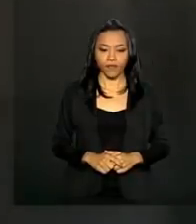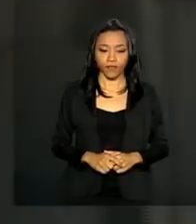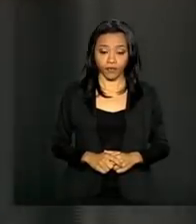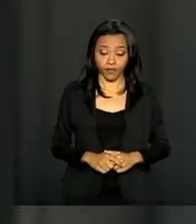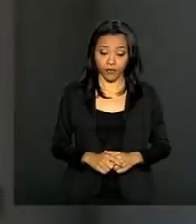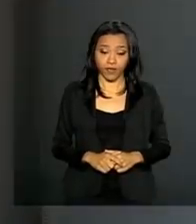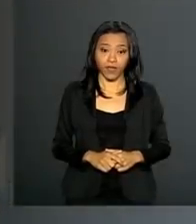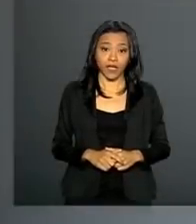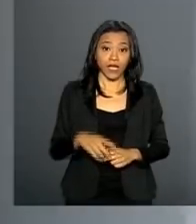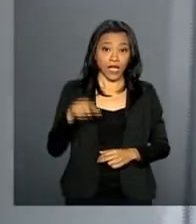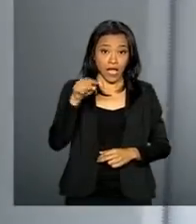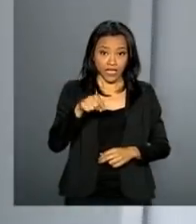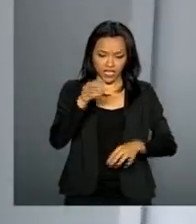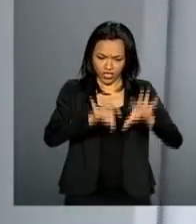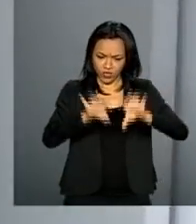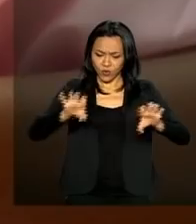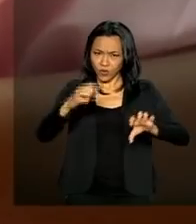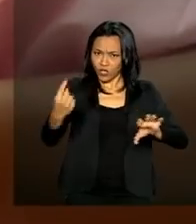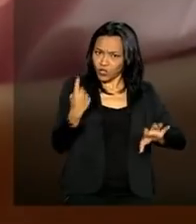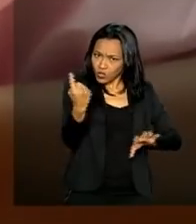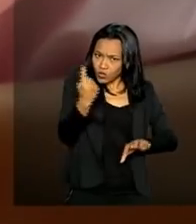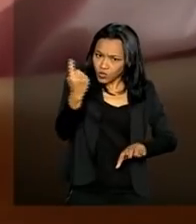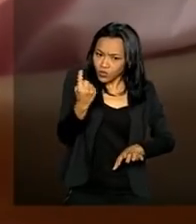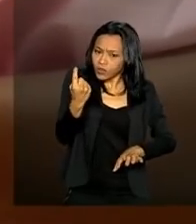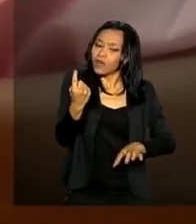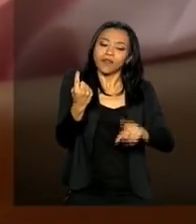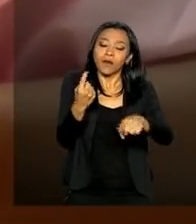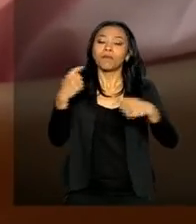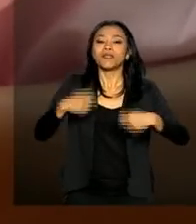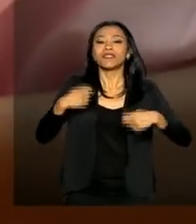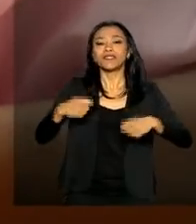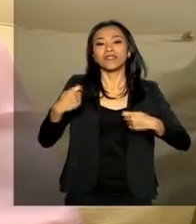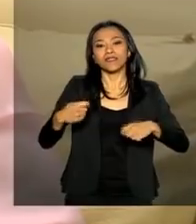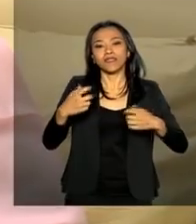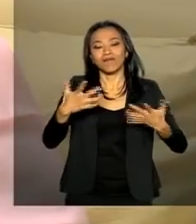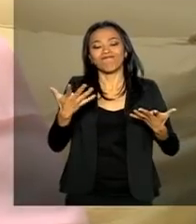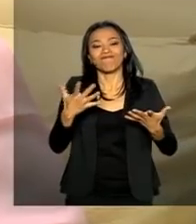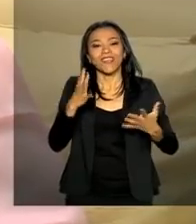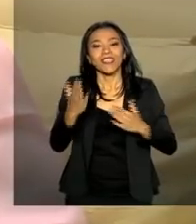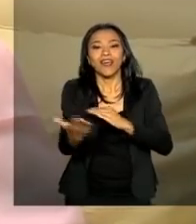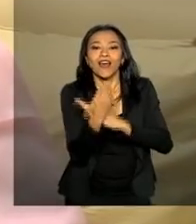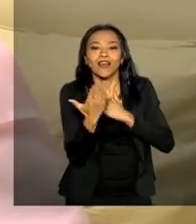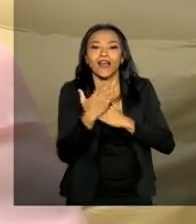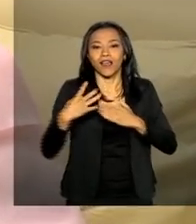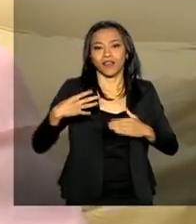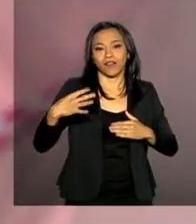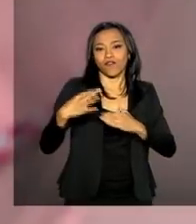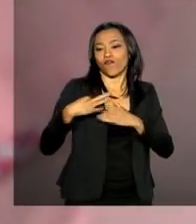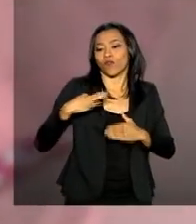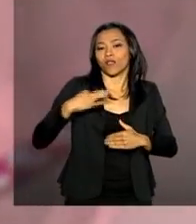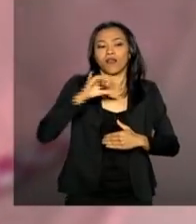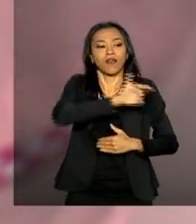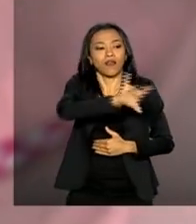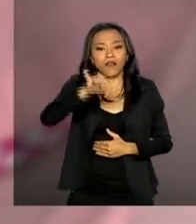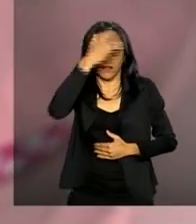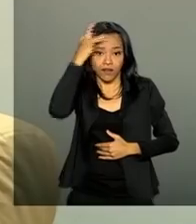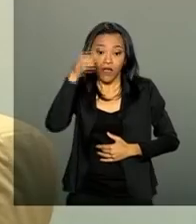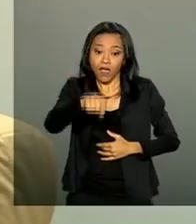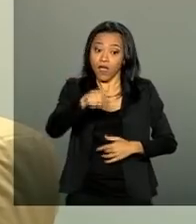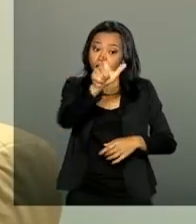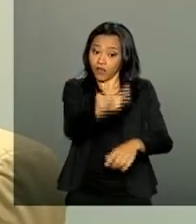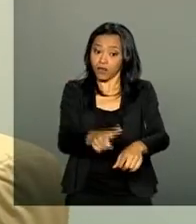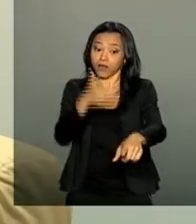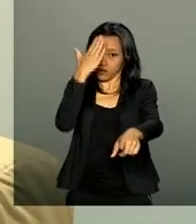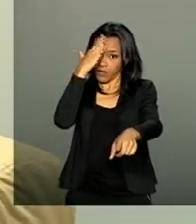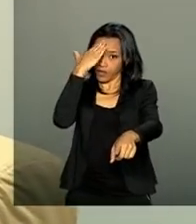Estrutura que não funciona sozinha, depende da solidariedade. A Isabelle conhece a importância da doação de leite. O